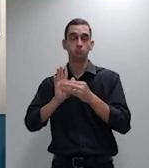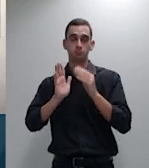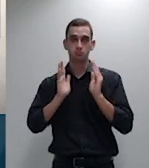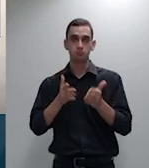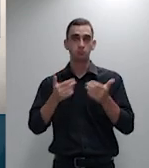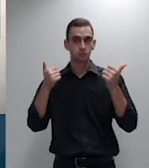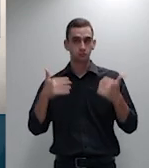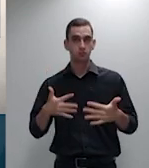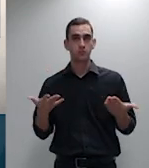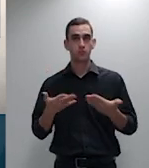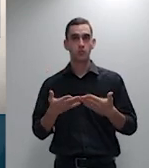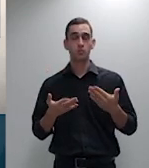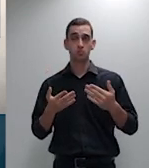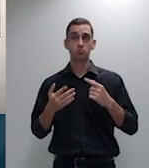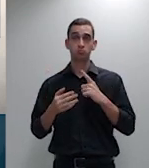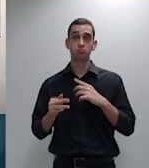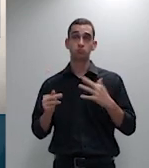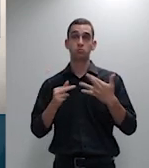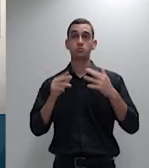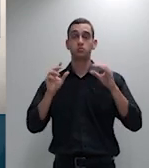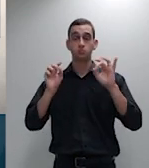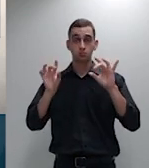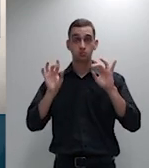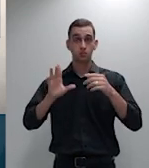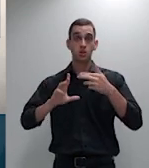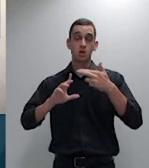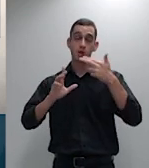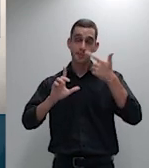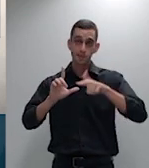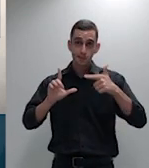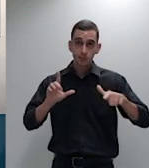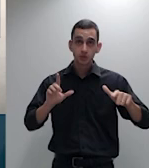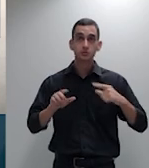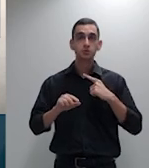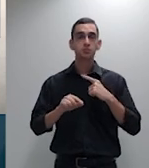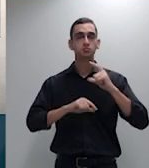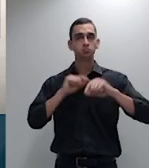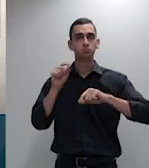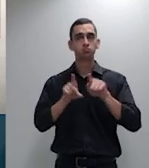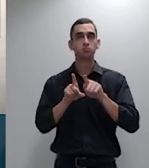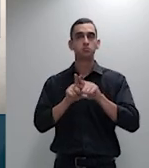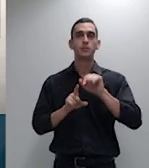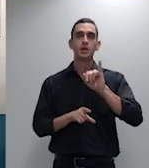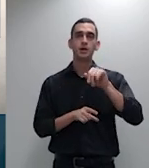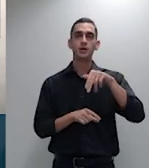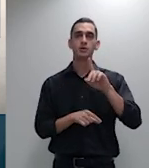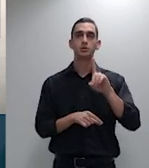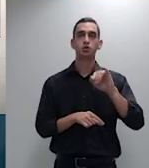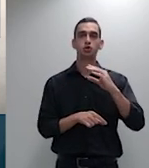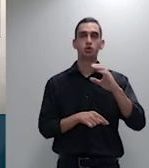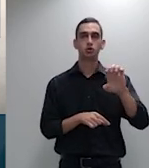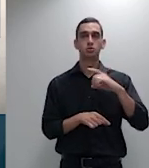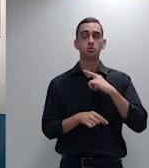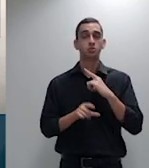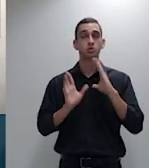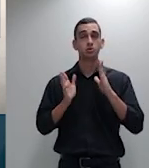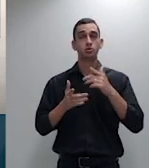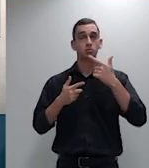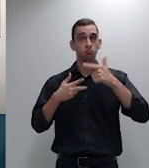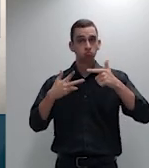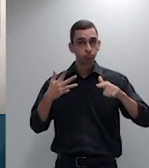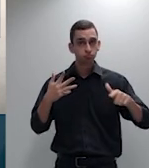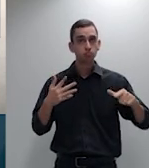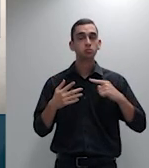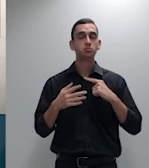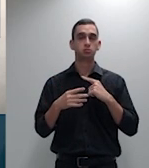do critério para revisão de índices tendo-se optado nesse repetitivo e se limitar na abordagem à aplicabilidade do tema